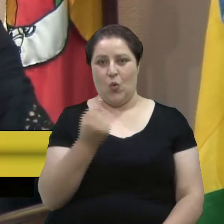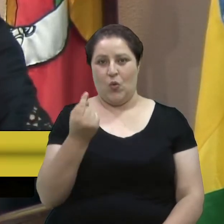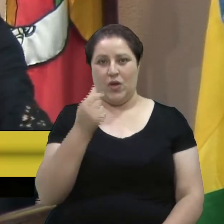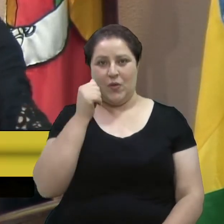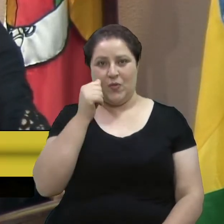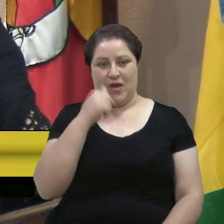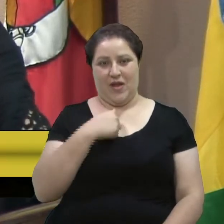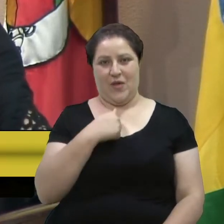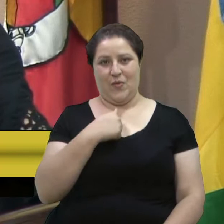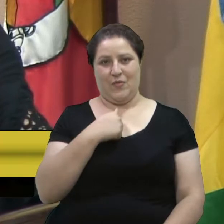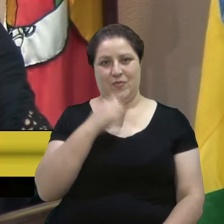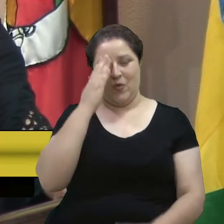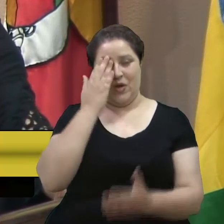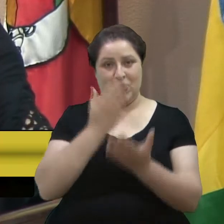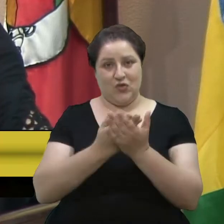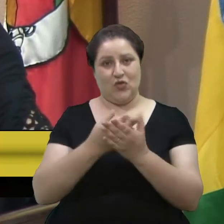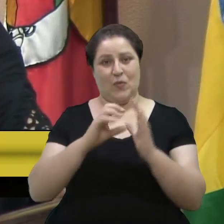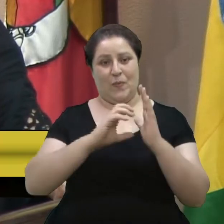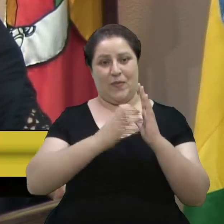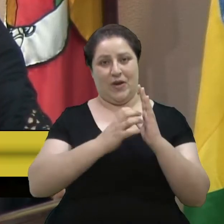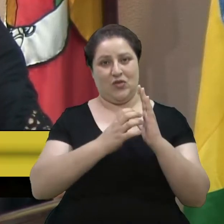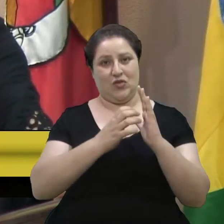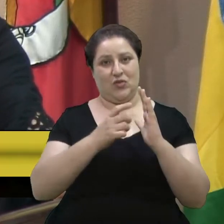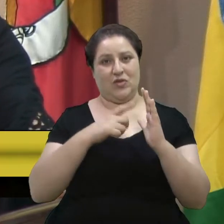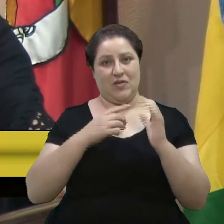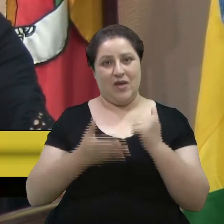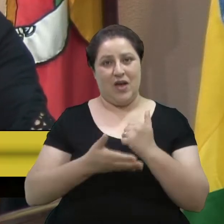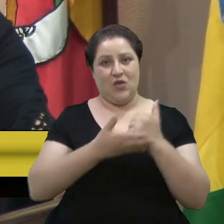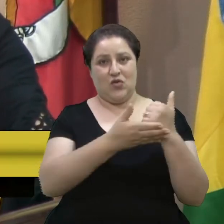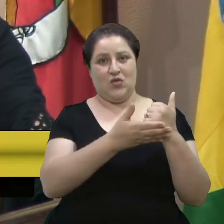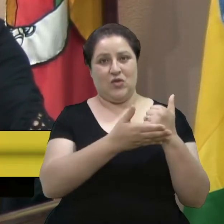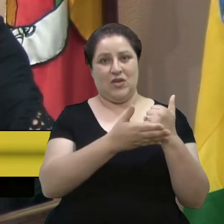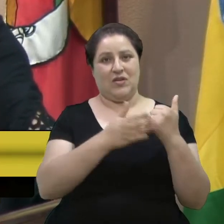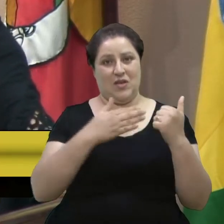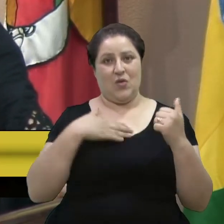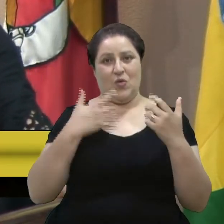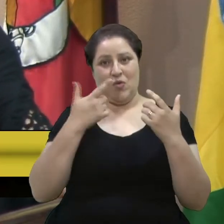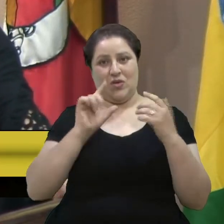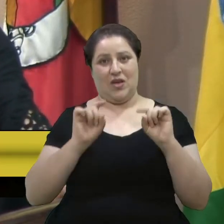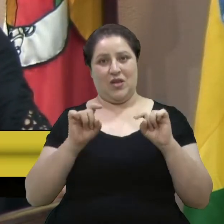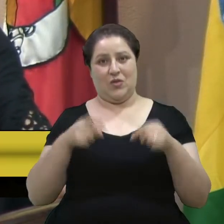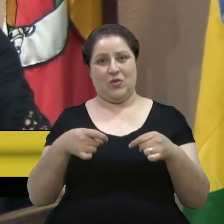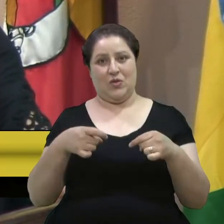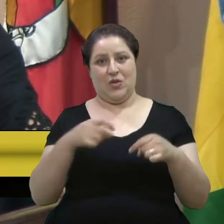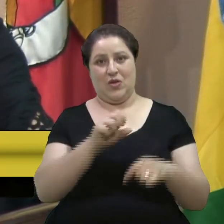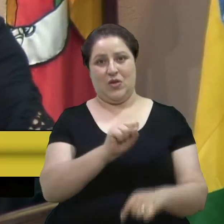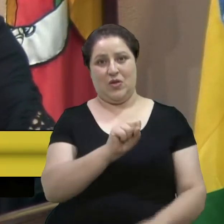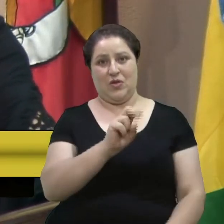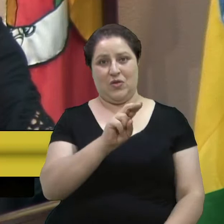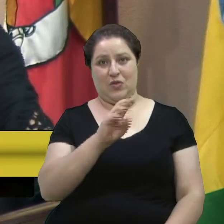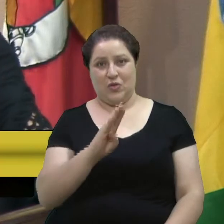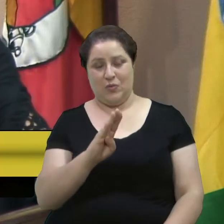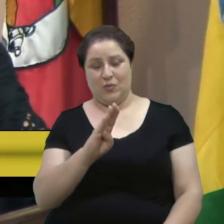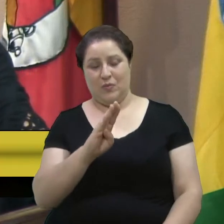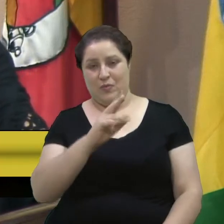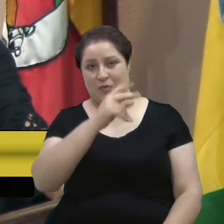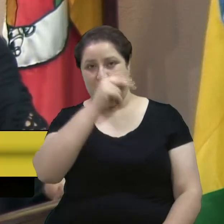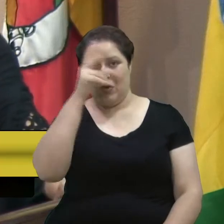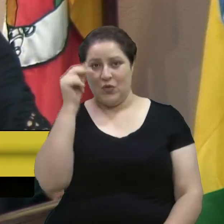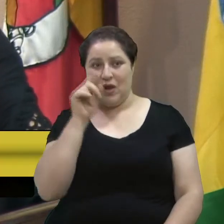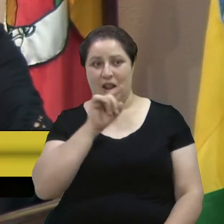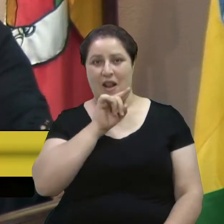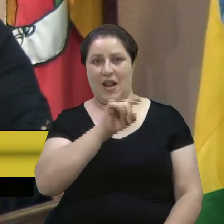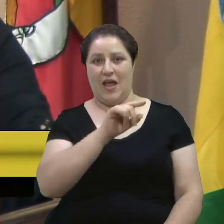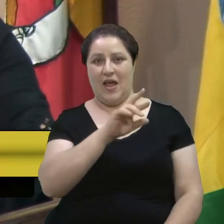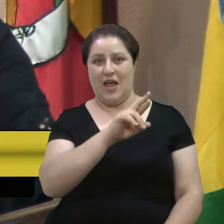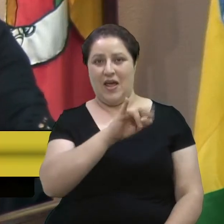que o partido teve uma contribuição para que eu pudesse assumir a subprefeitura do RISSO. Uma vez que a subprefeitura do